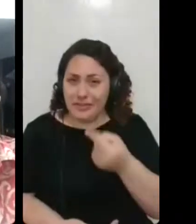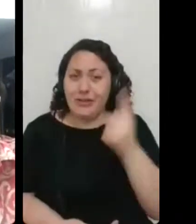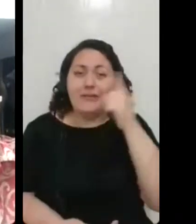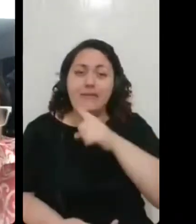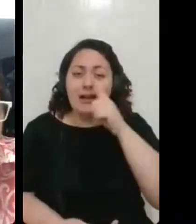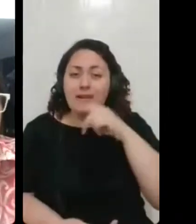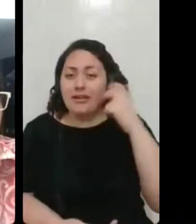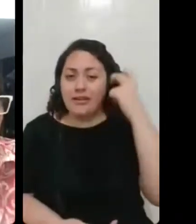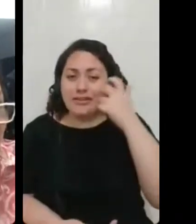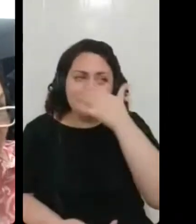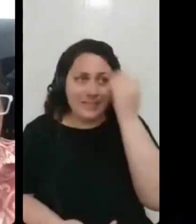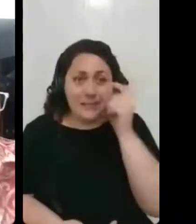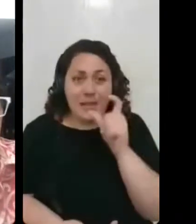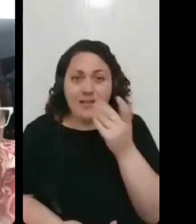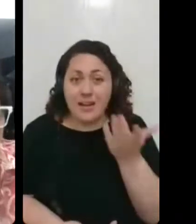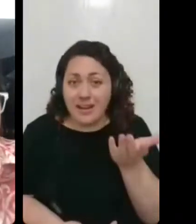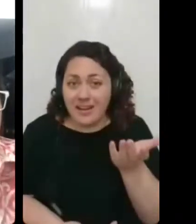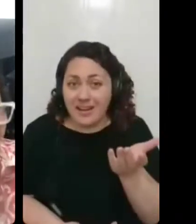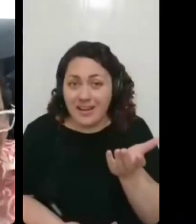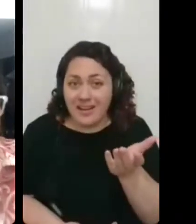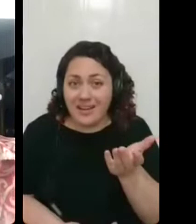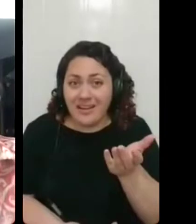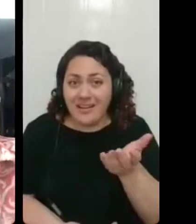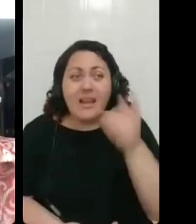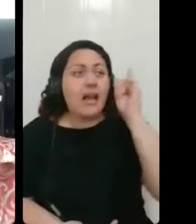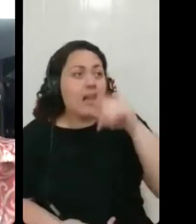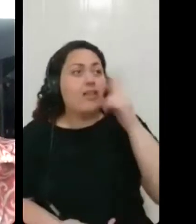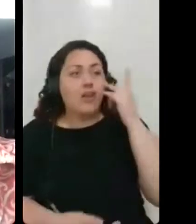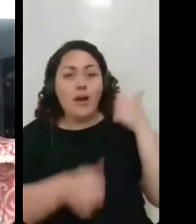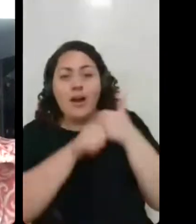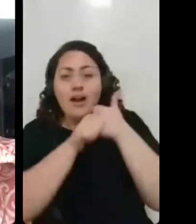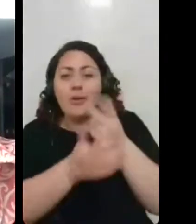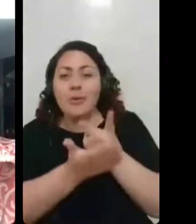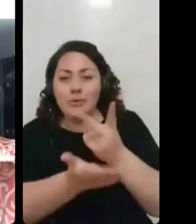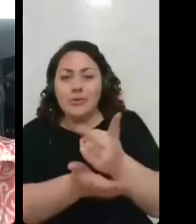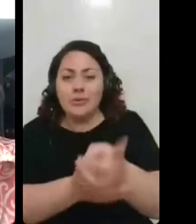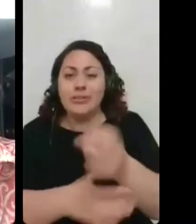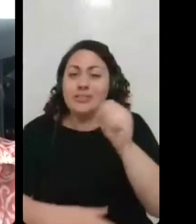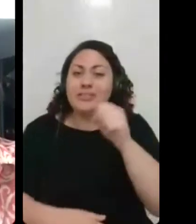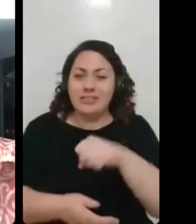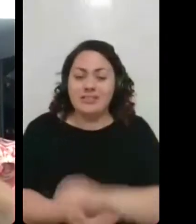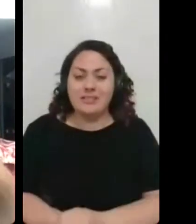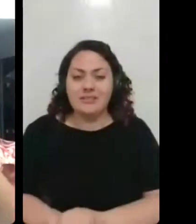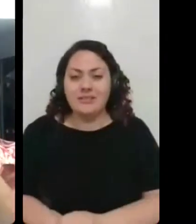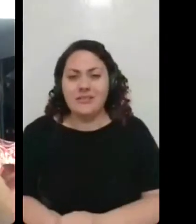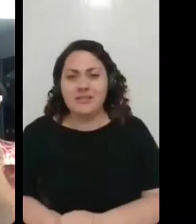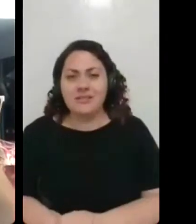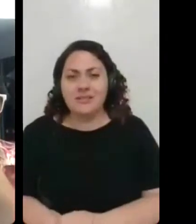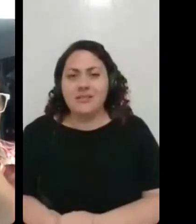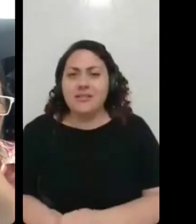é um... É uma coisa que acompanha, né? Que acompanha. tem muito a ver com